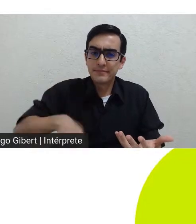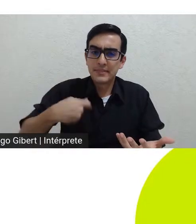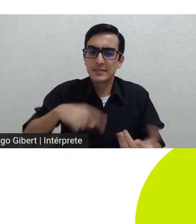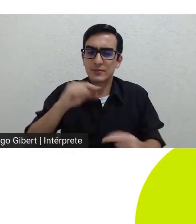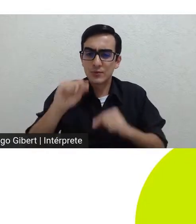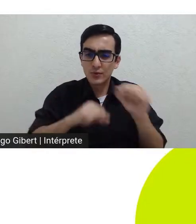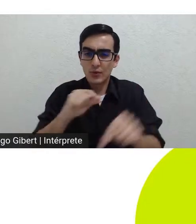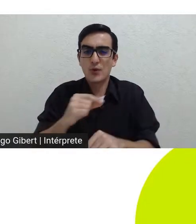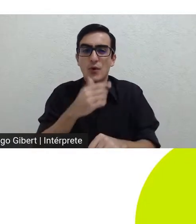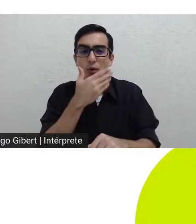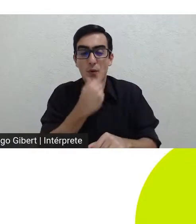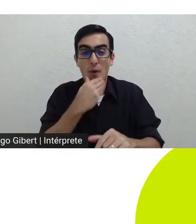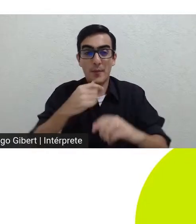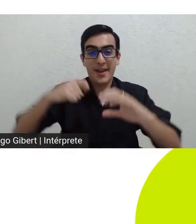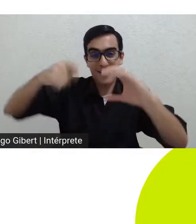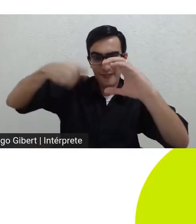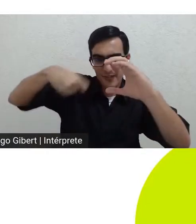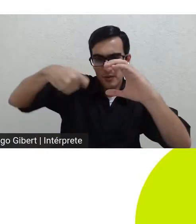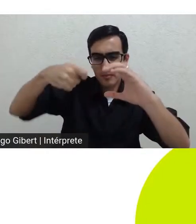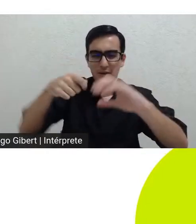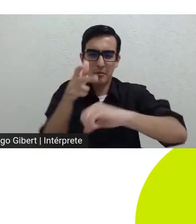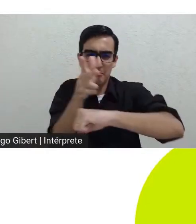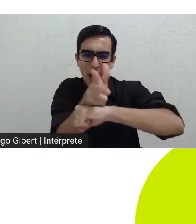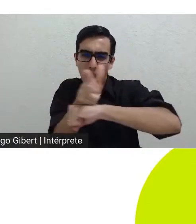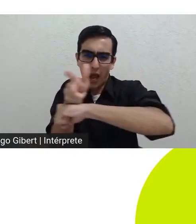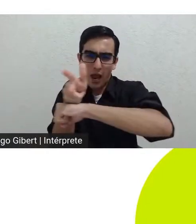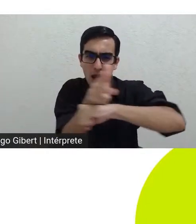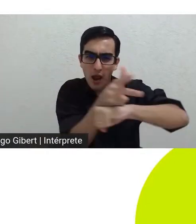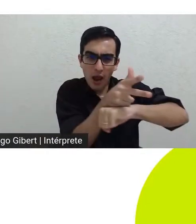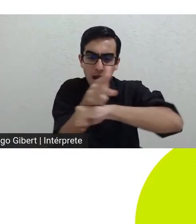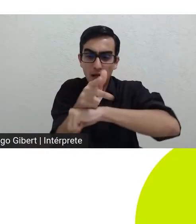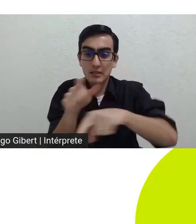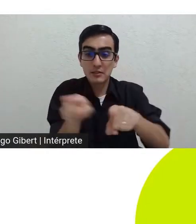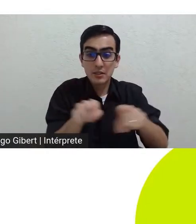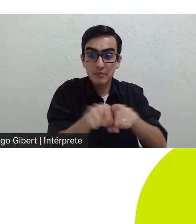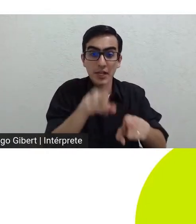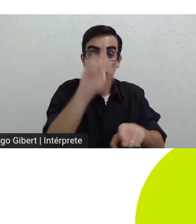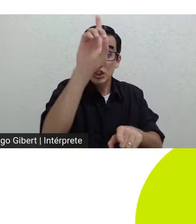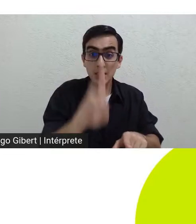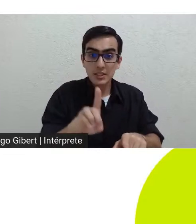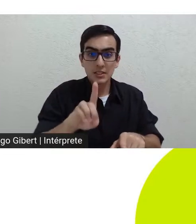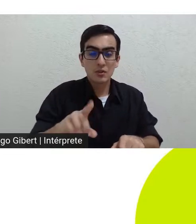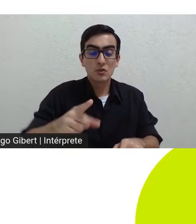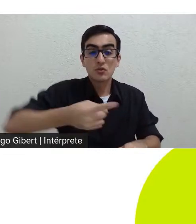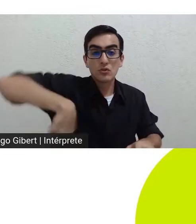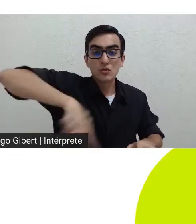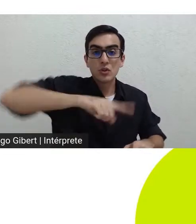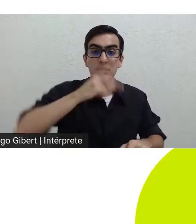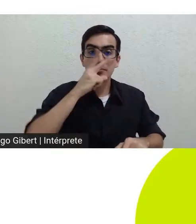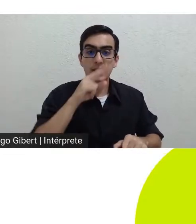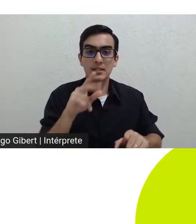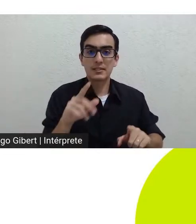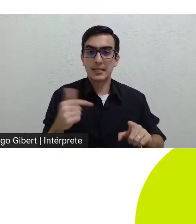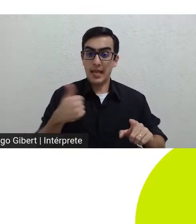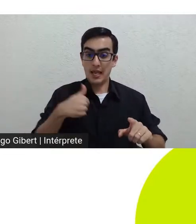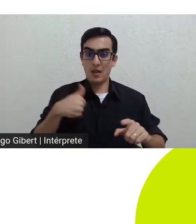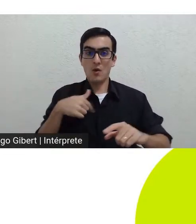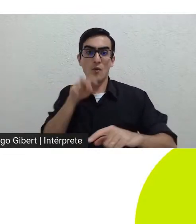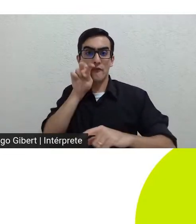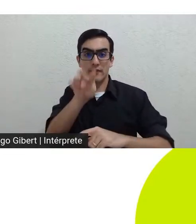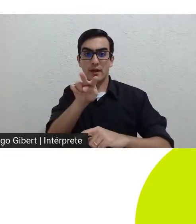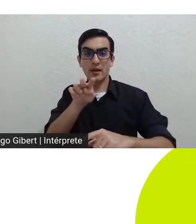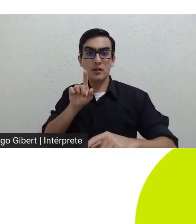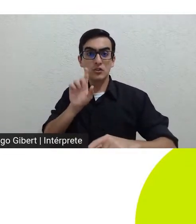trabalho de câmara e de direção conseguir levar o espectador levar o público não